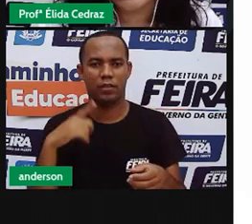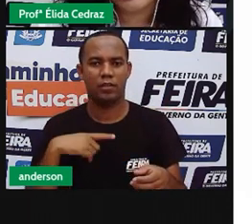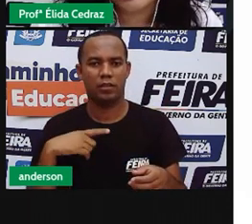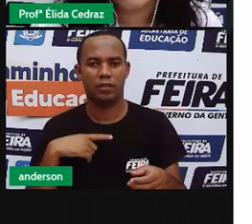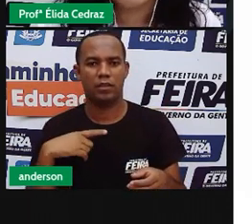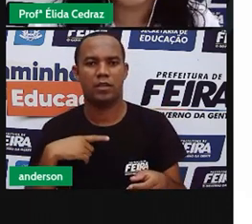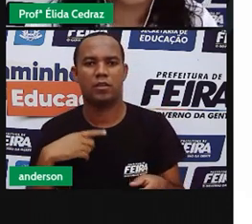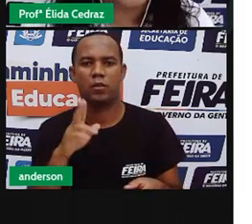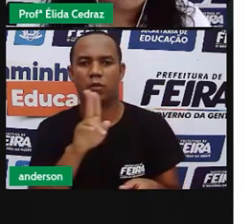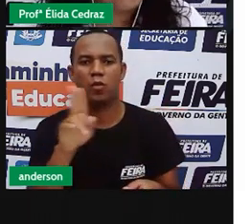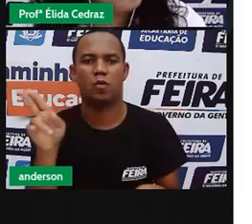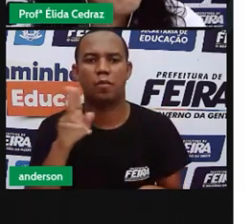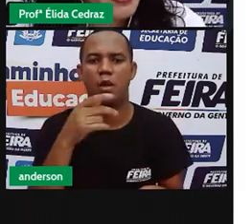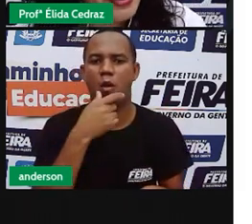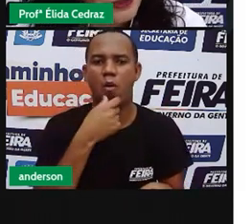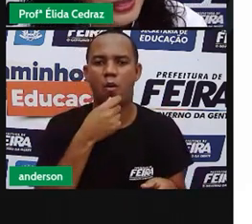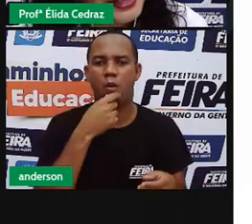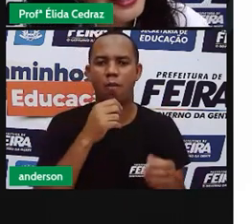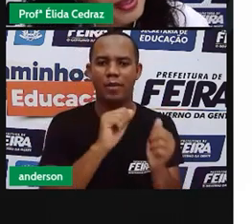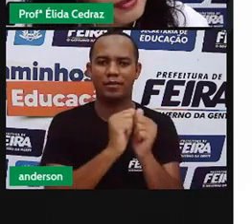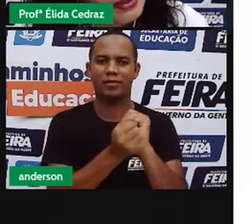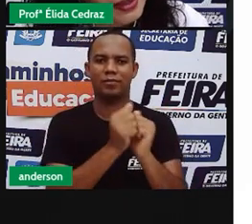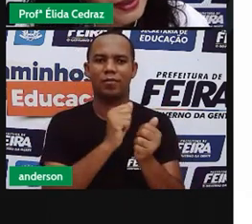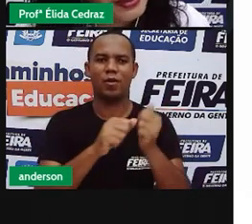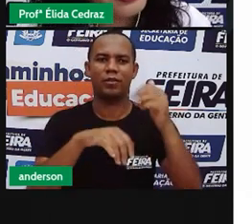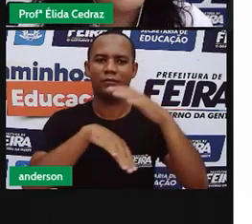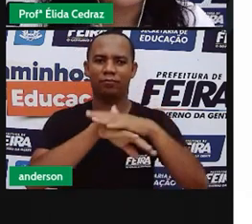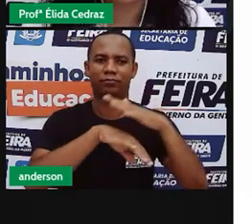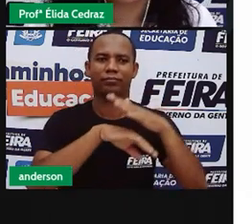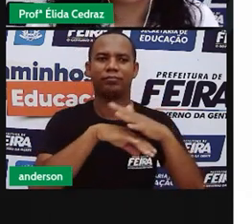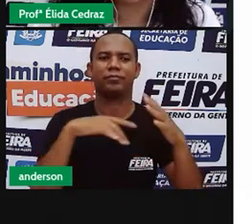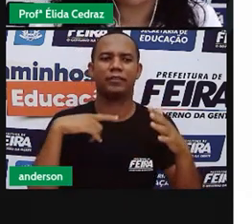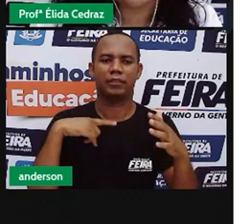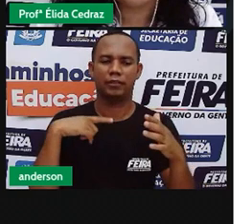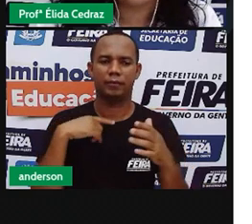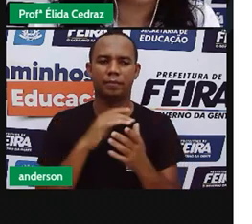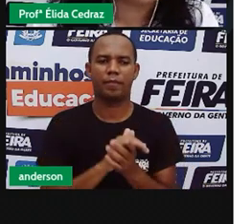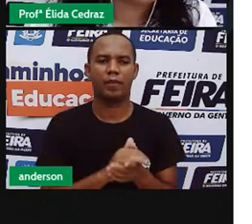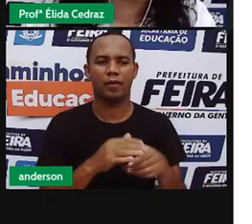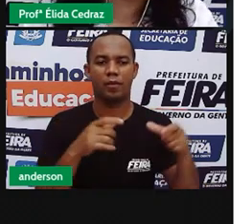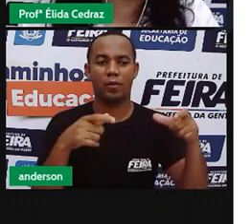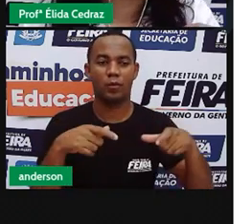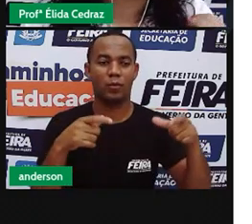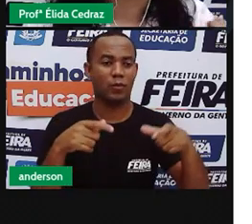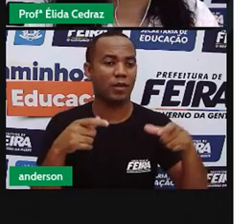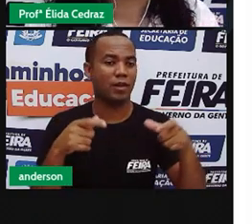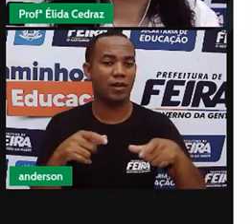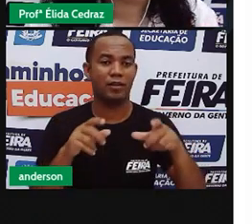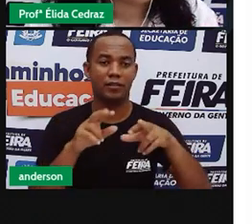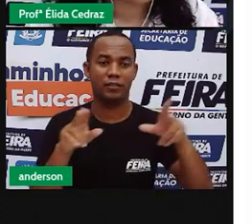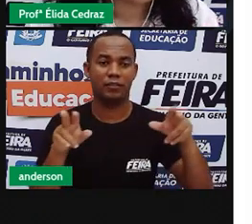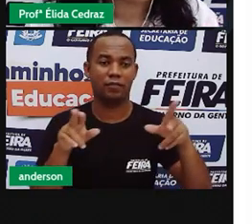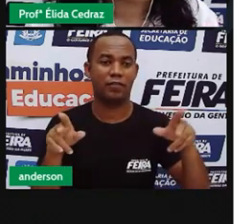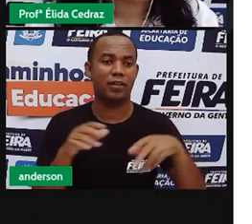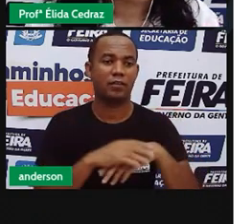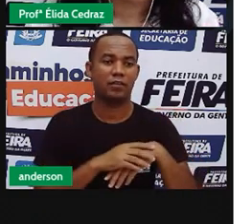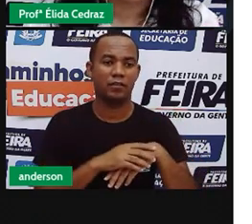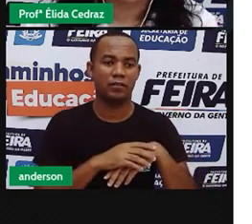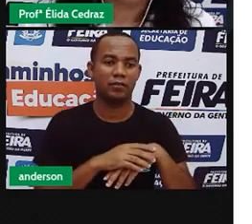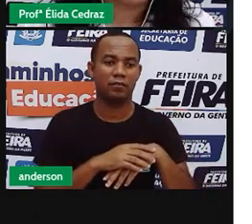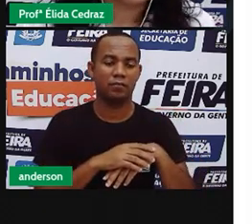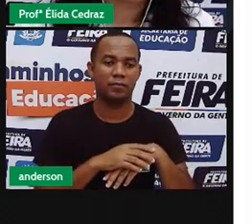Antônio Carlos, o bairro da Gabriela tem nome, as ruas tem nome de novela.